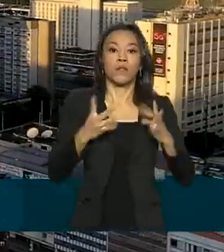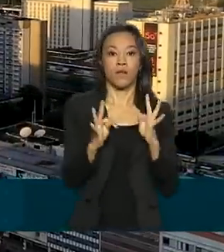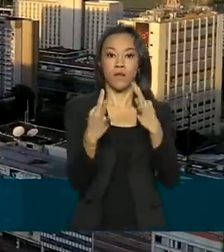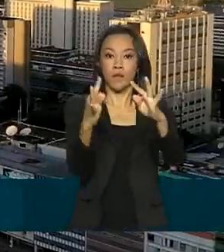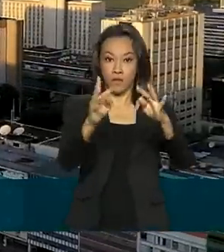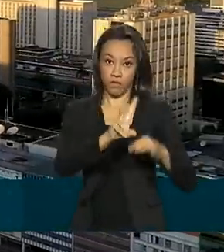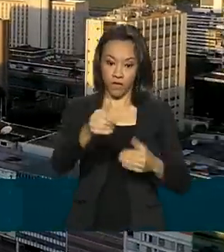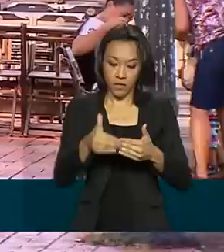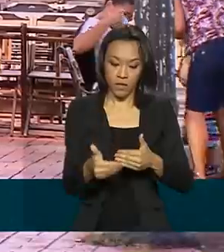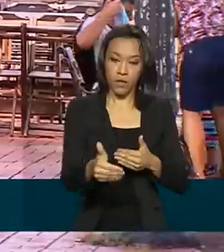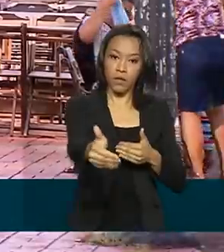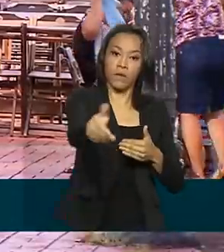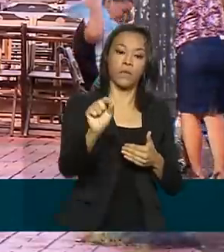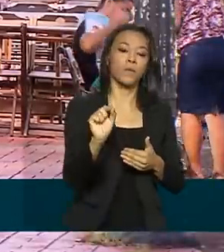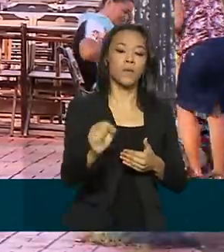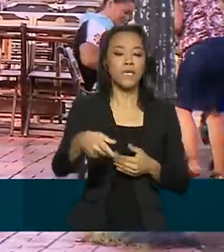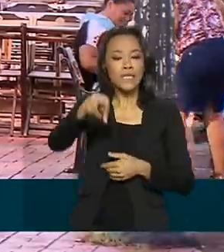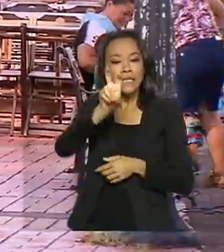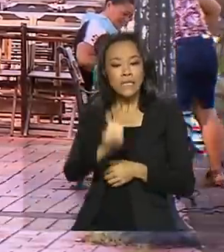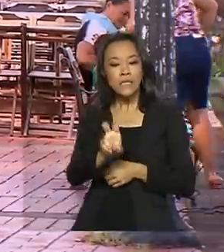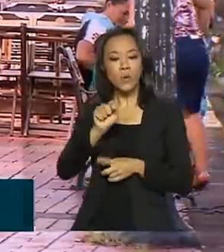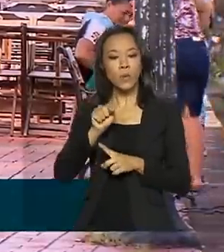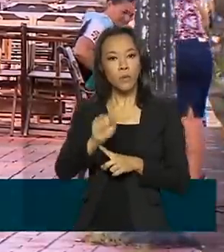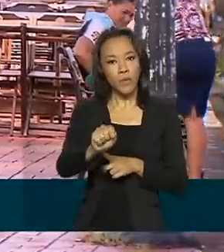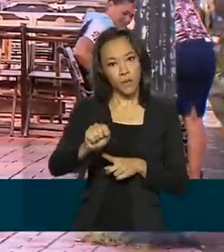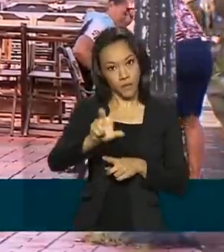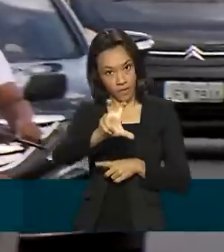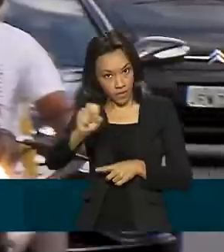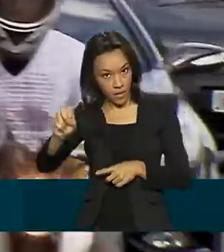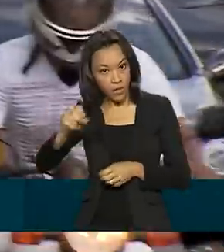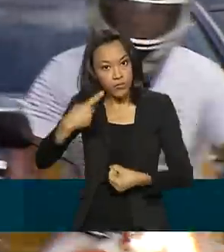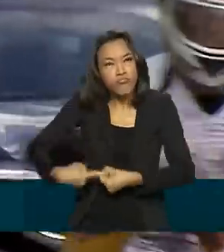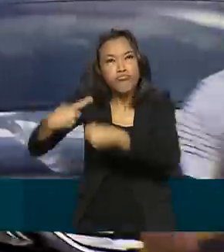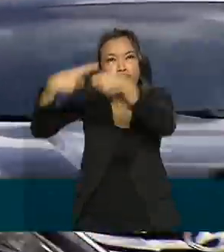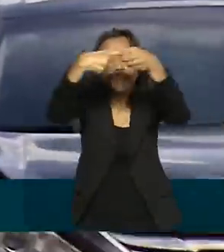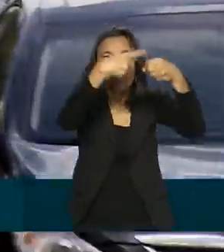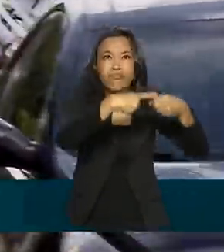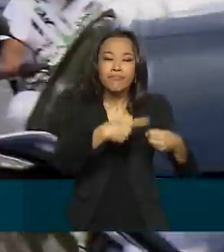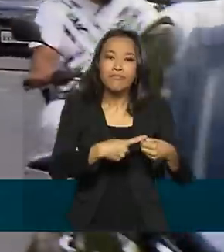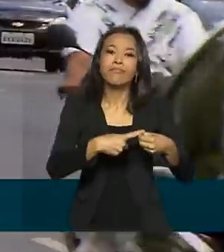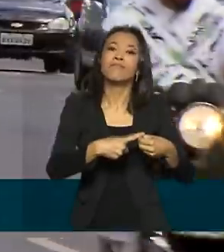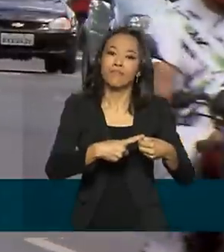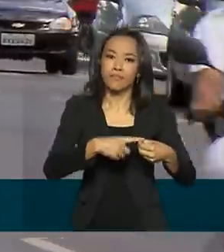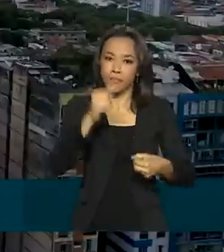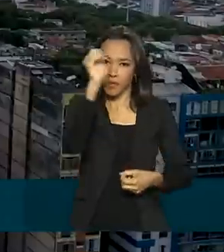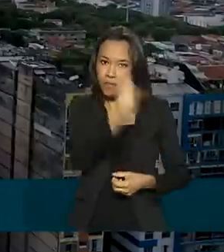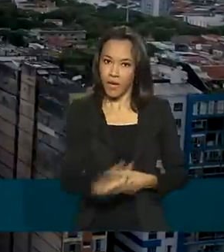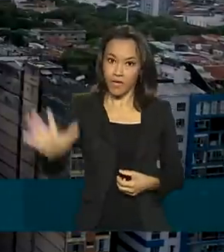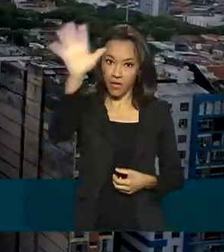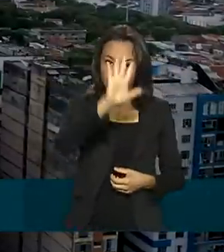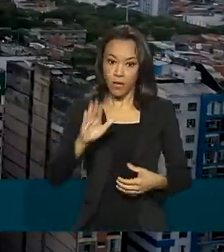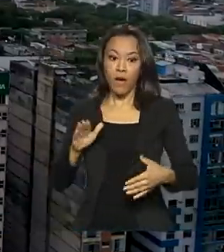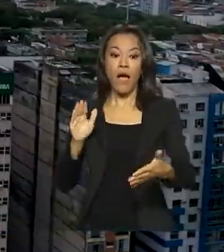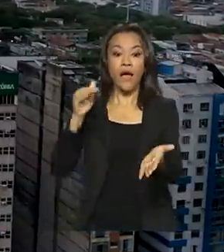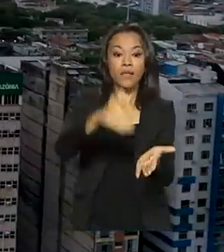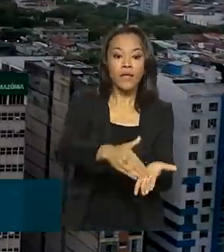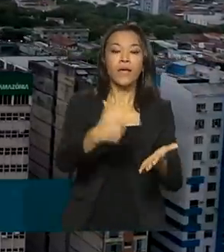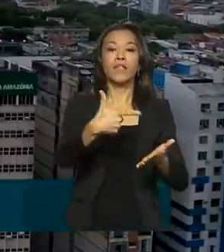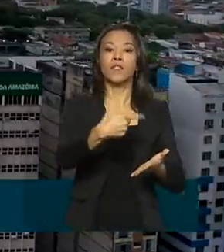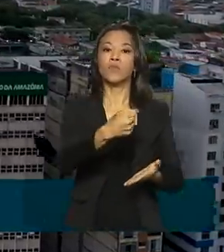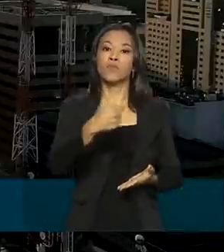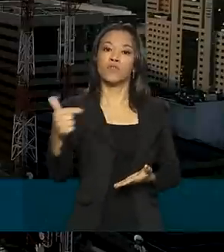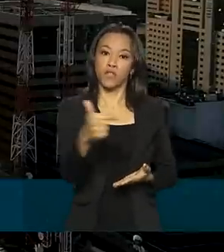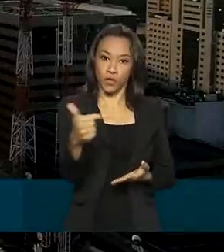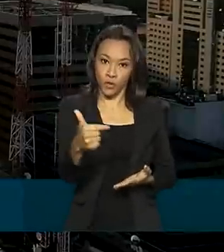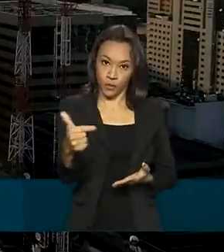implementados em todos os 5.570 municípios do país. Até julho de 2022, a